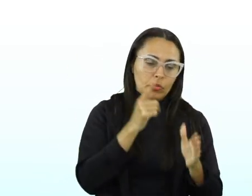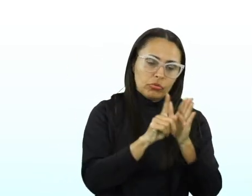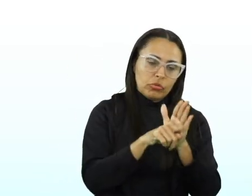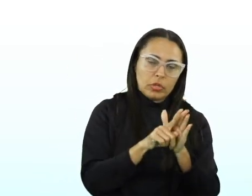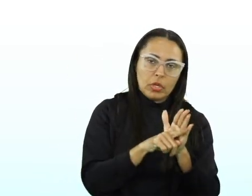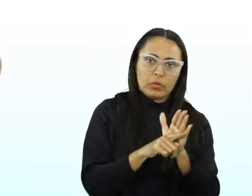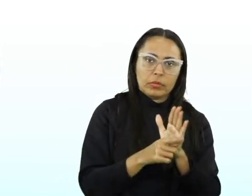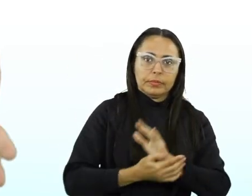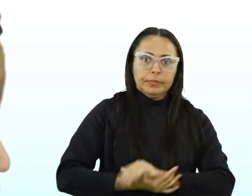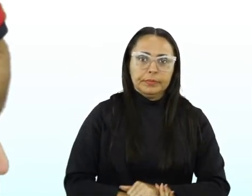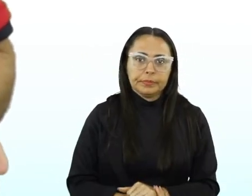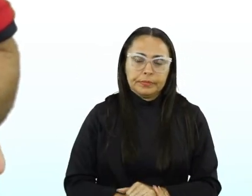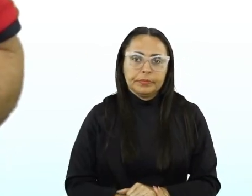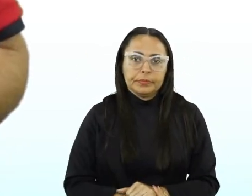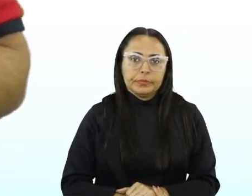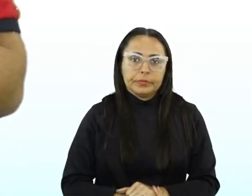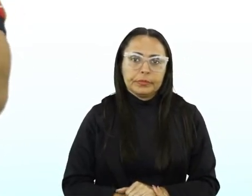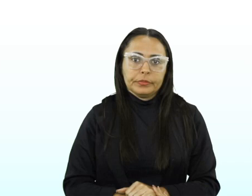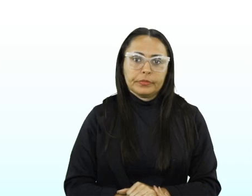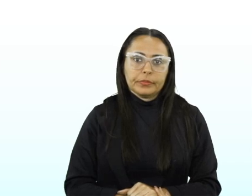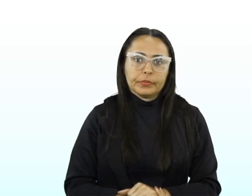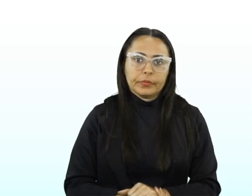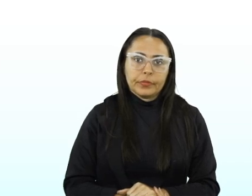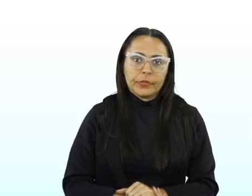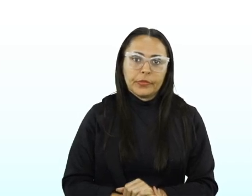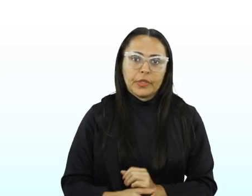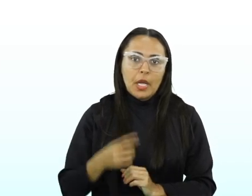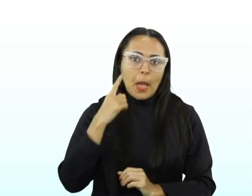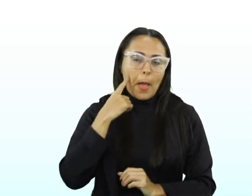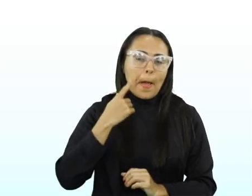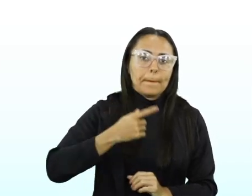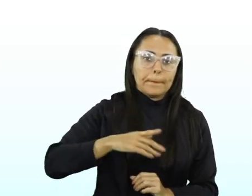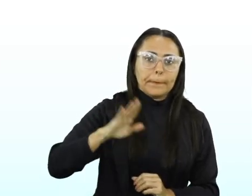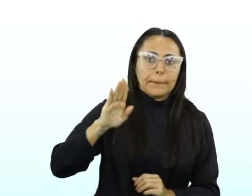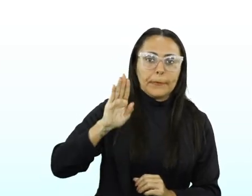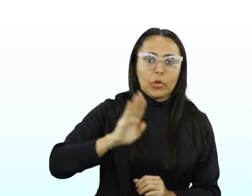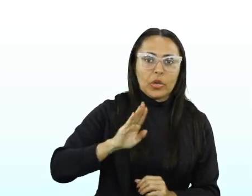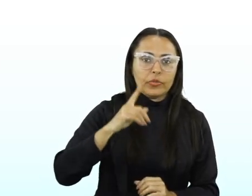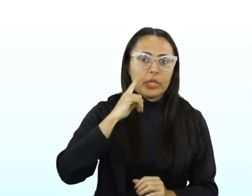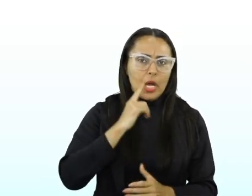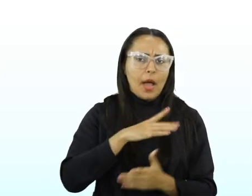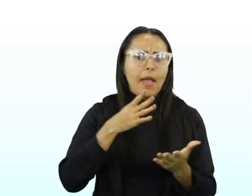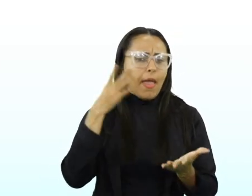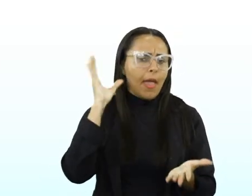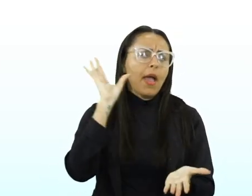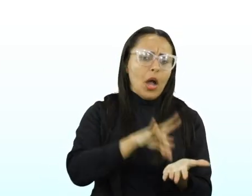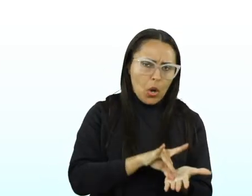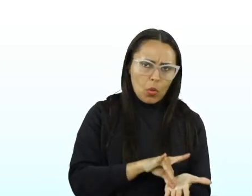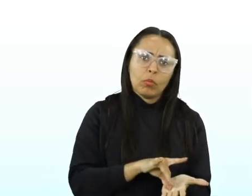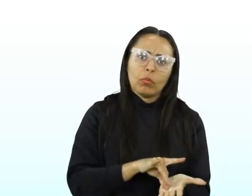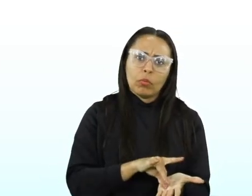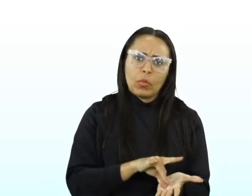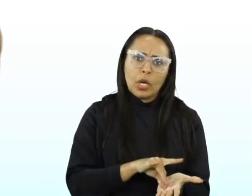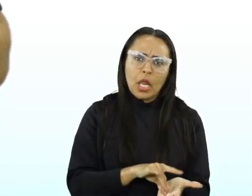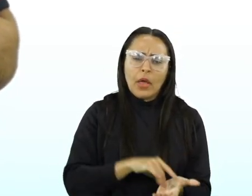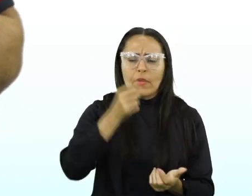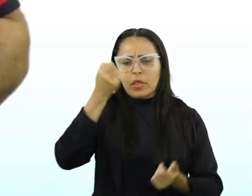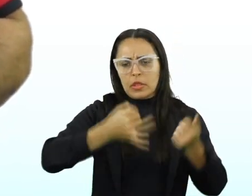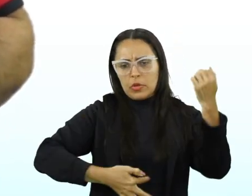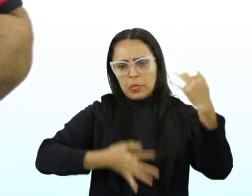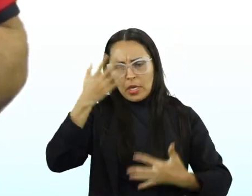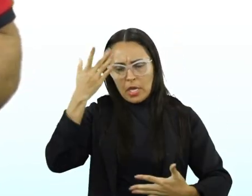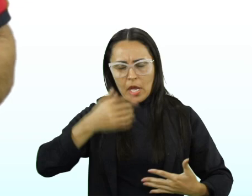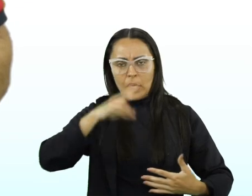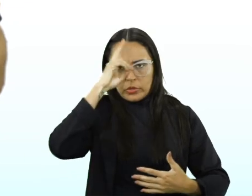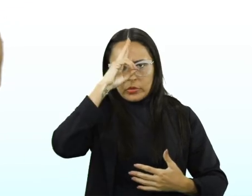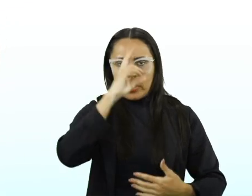e o tipo narrativo. A biografia já é um texto, não é de ficção, é um texto real, que vai retratar a história de vida